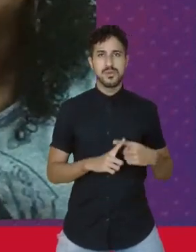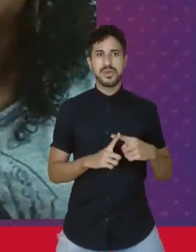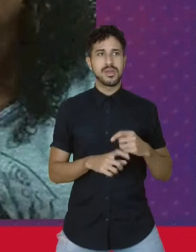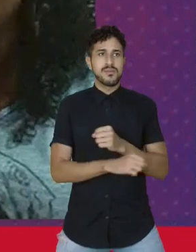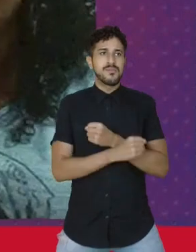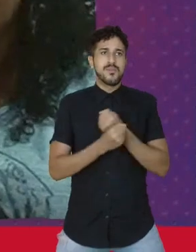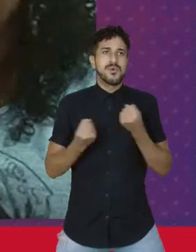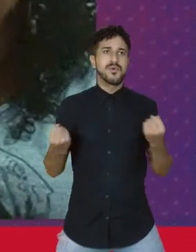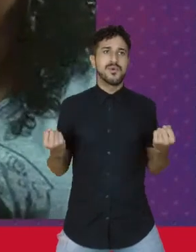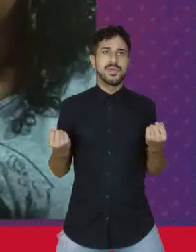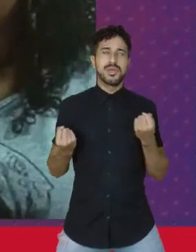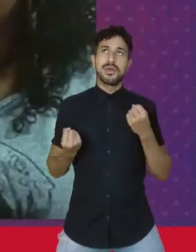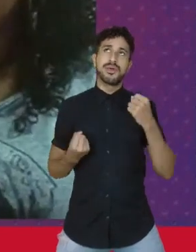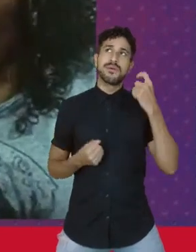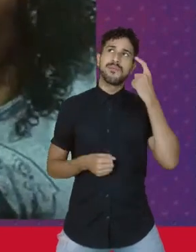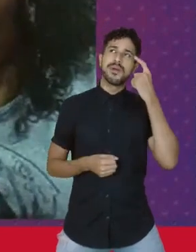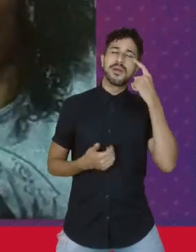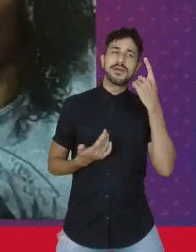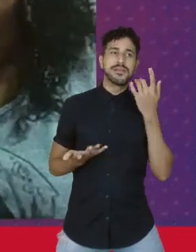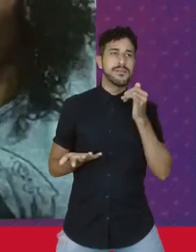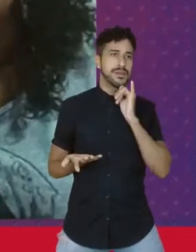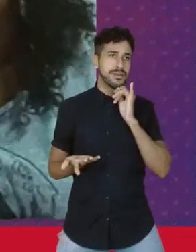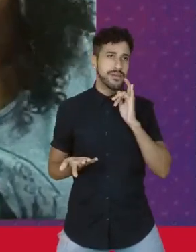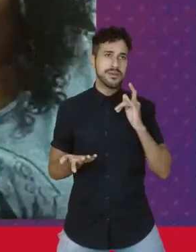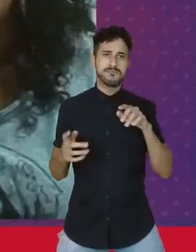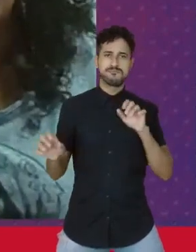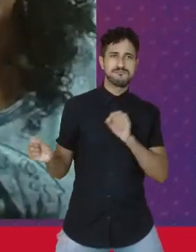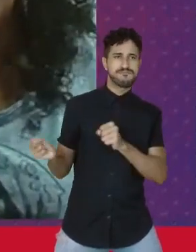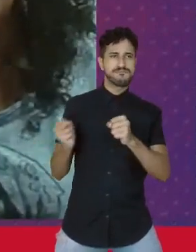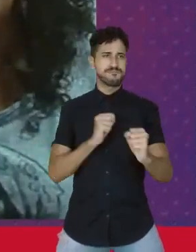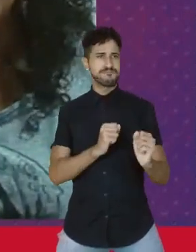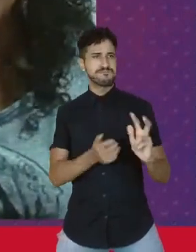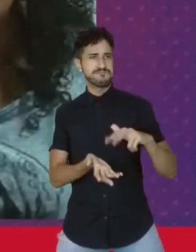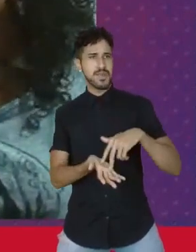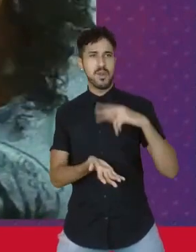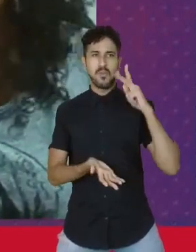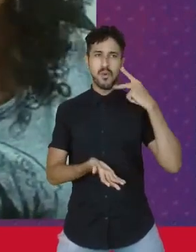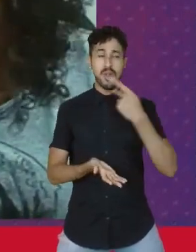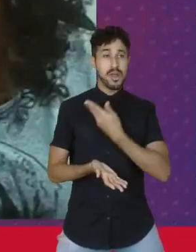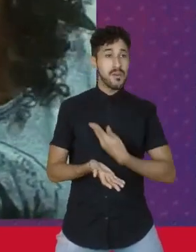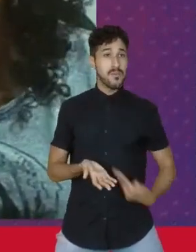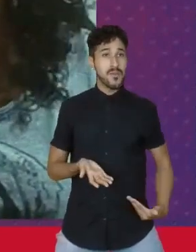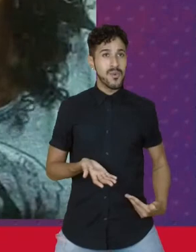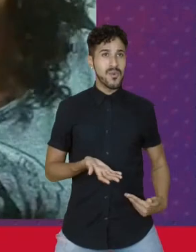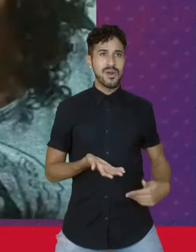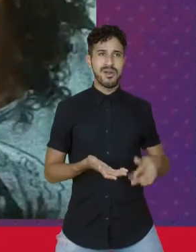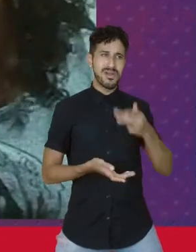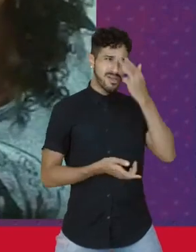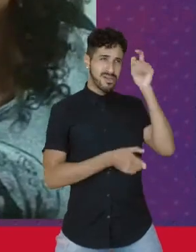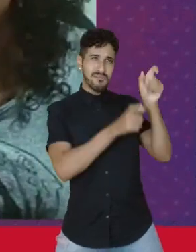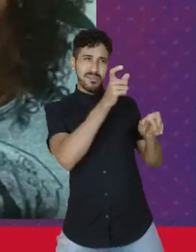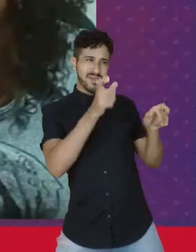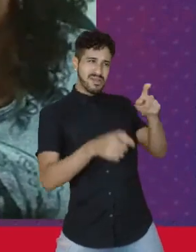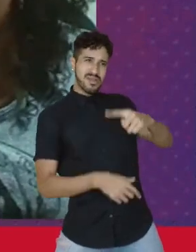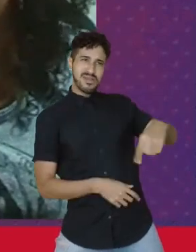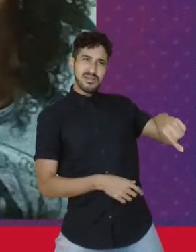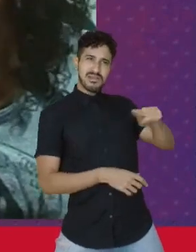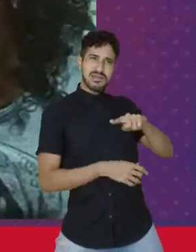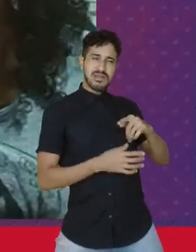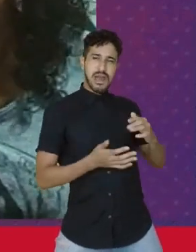como você pensar no empoderamento em políticas públicas com pessoas que estão lá e que são